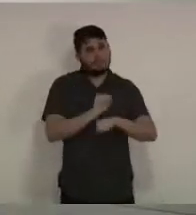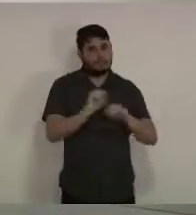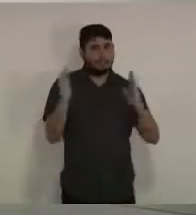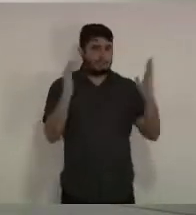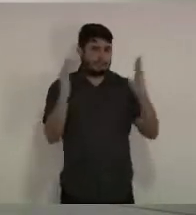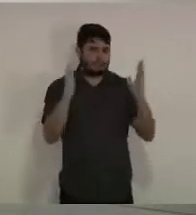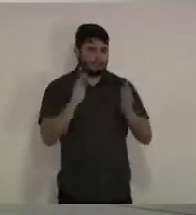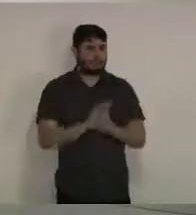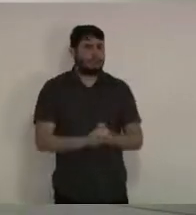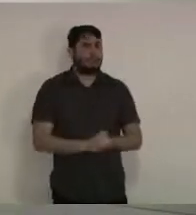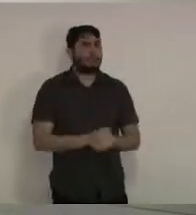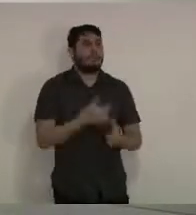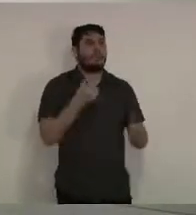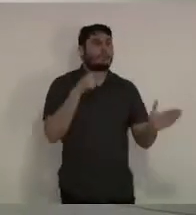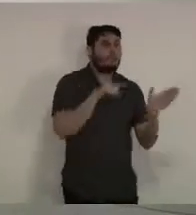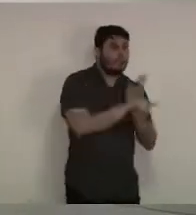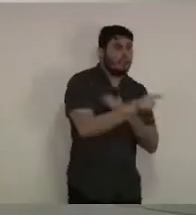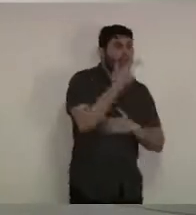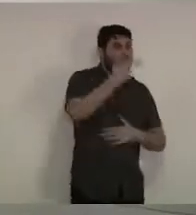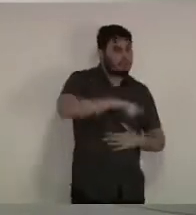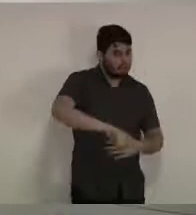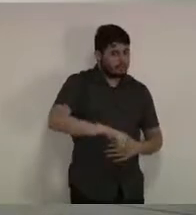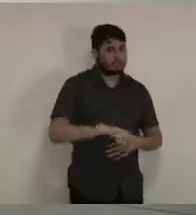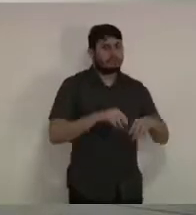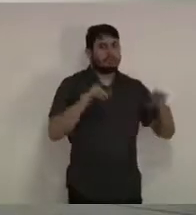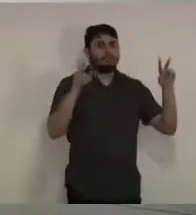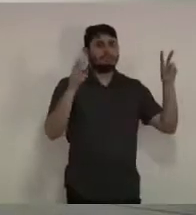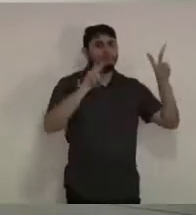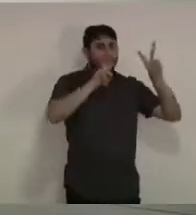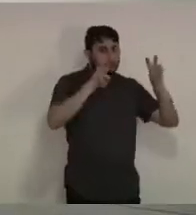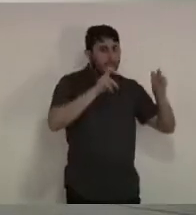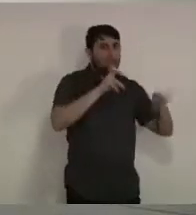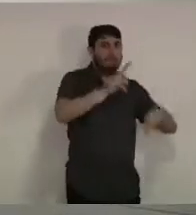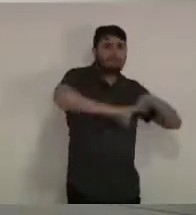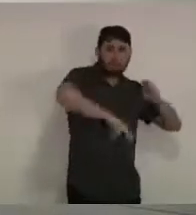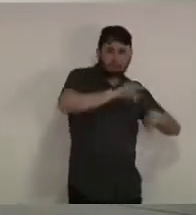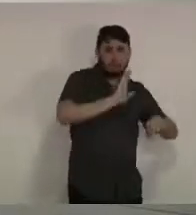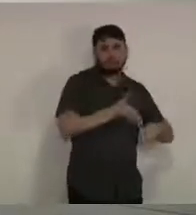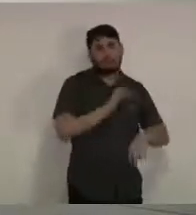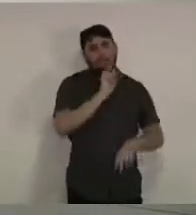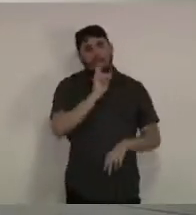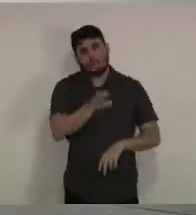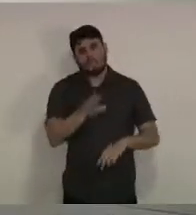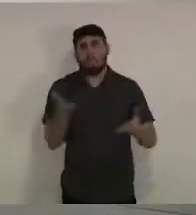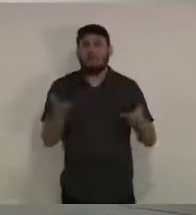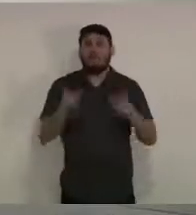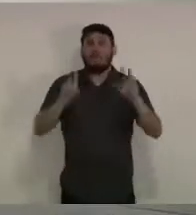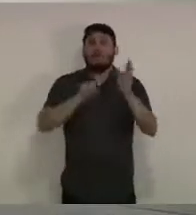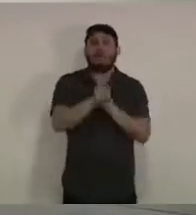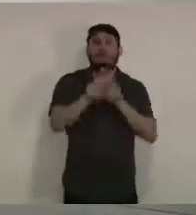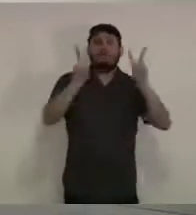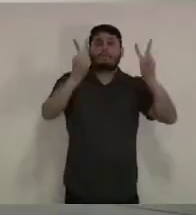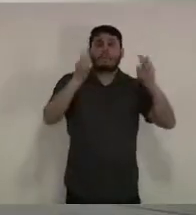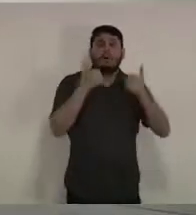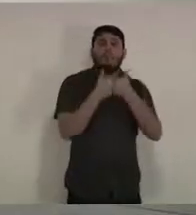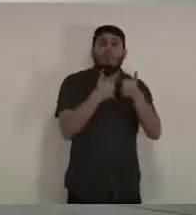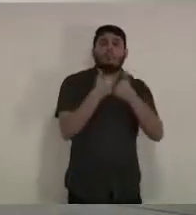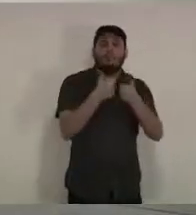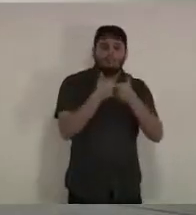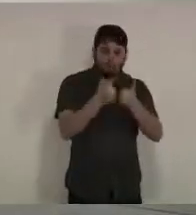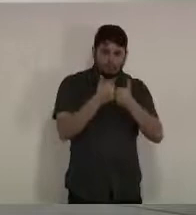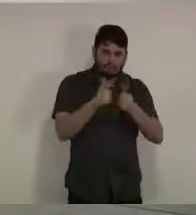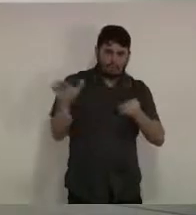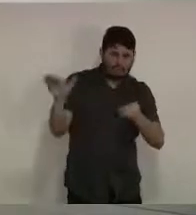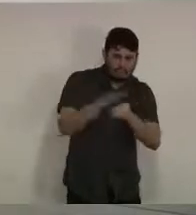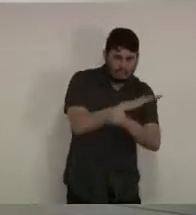João Rádio Liberdade ônibus lotados em alguns horários muita gente circulando no centro trânsito intenso periferia com muitas